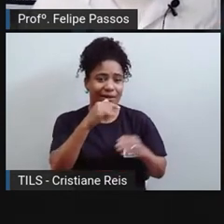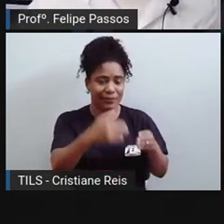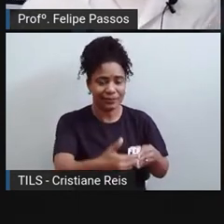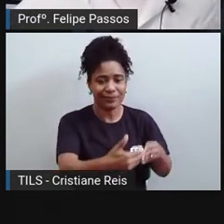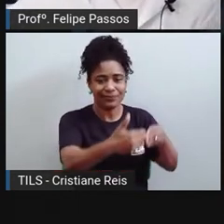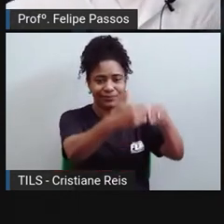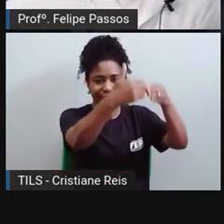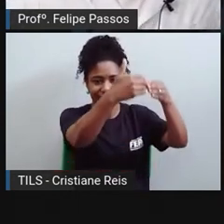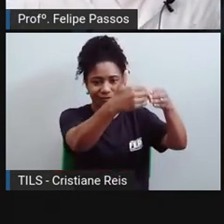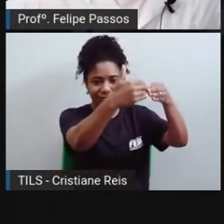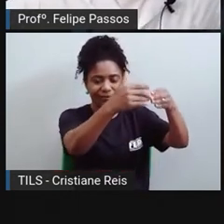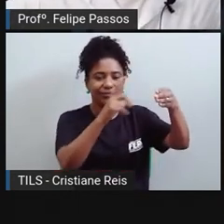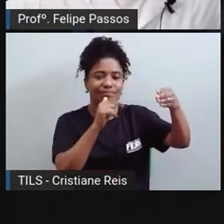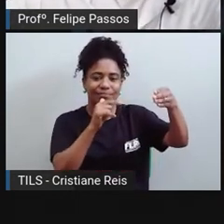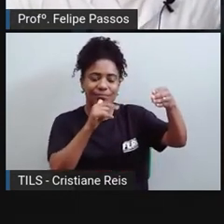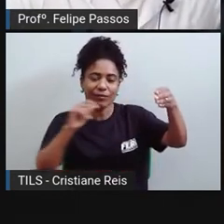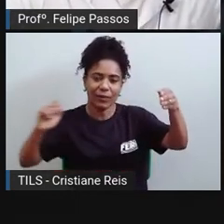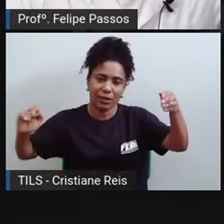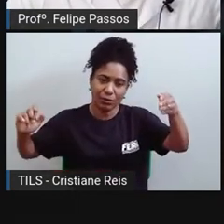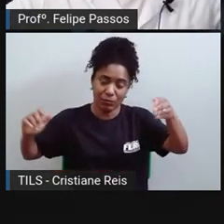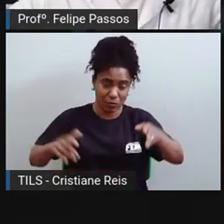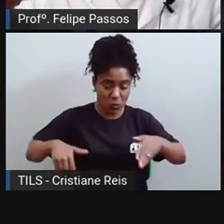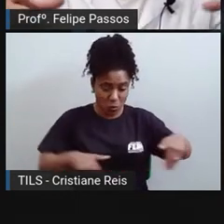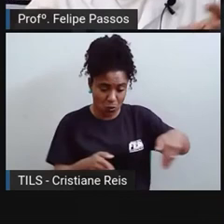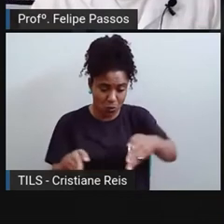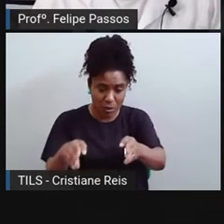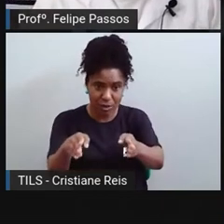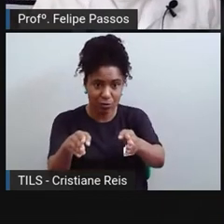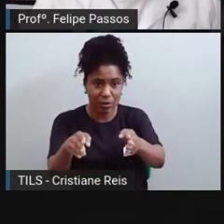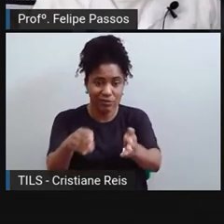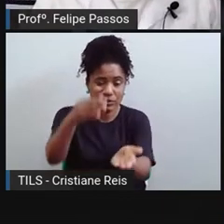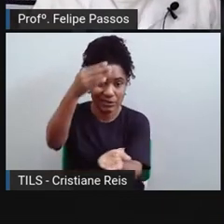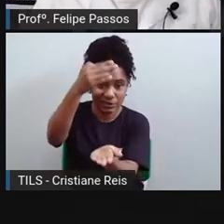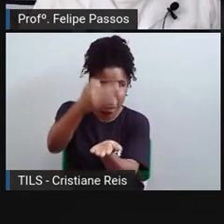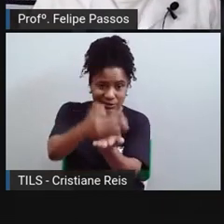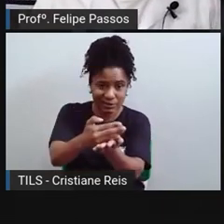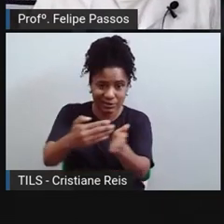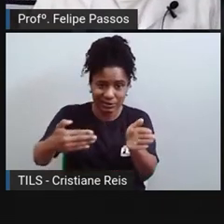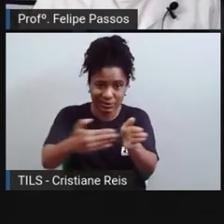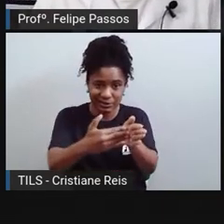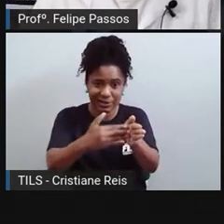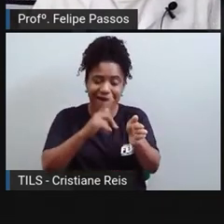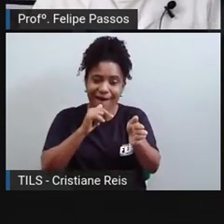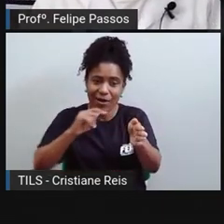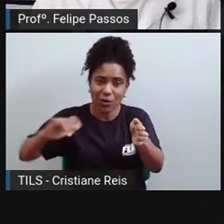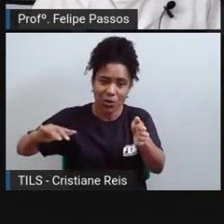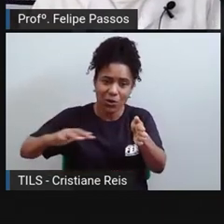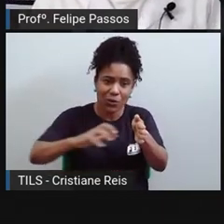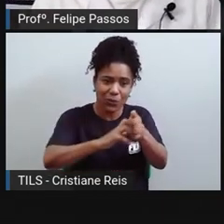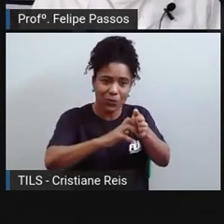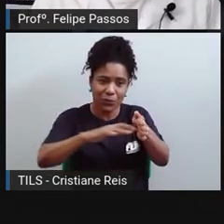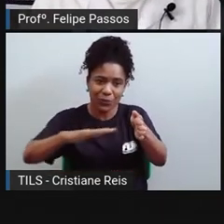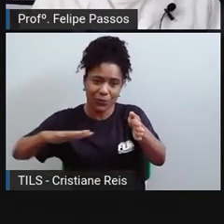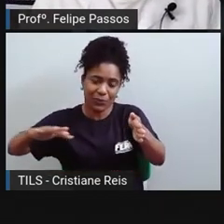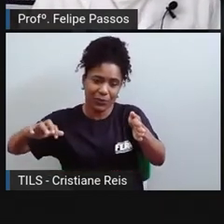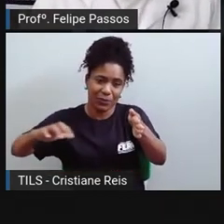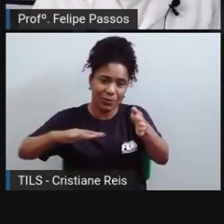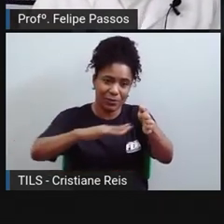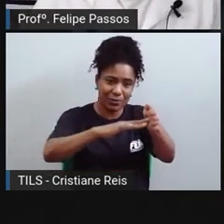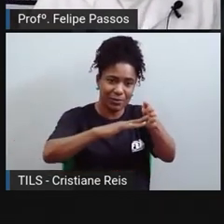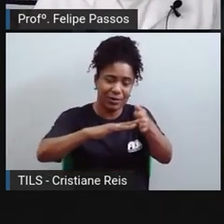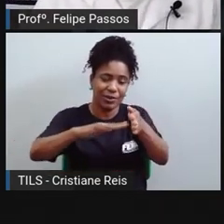uma área e acumular água suficiente para que a água passe pelas turbinas e assim gere energia elétrica,